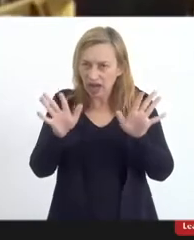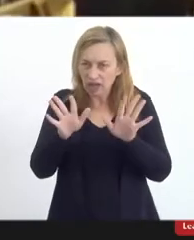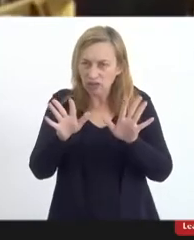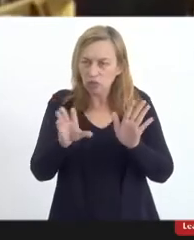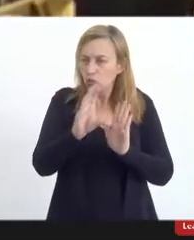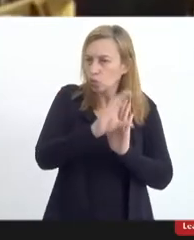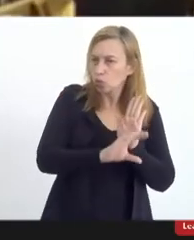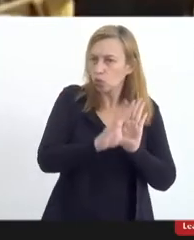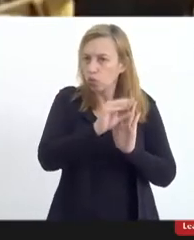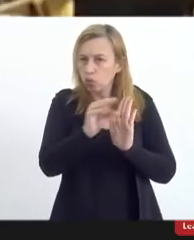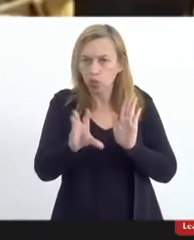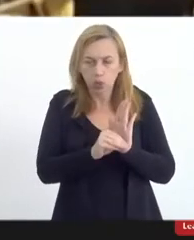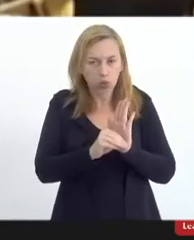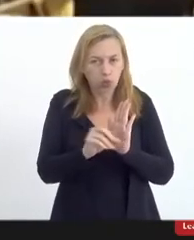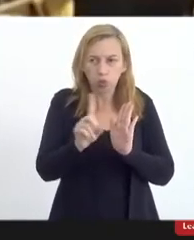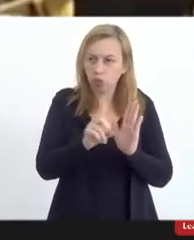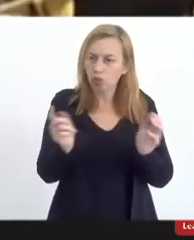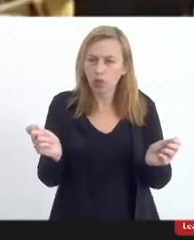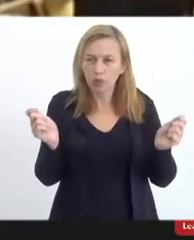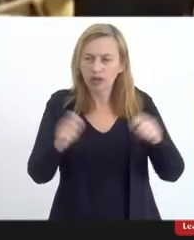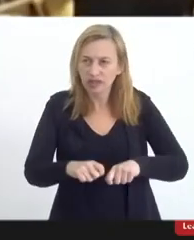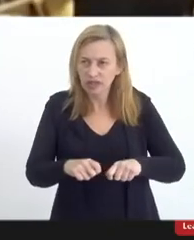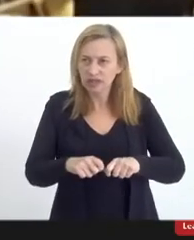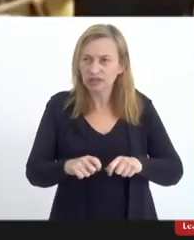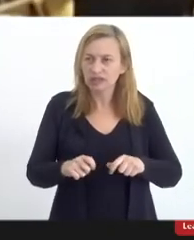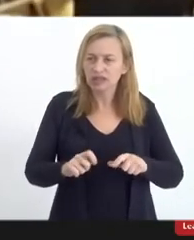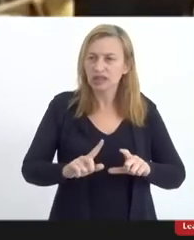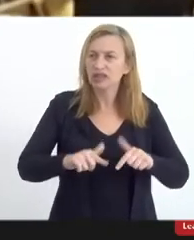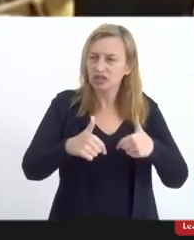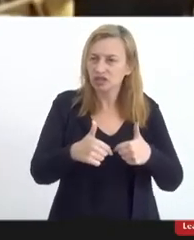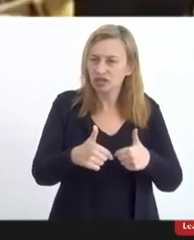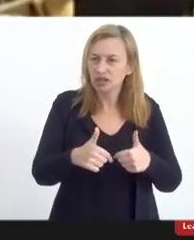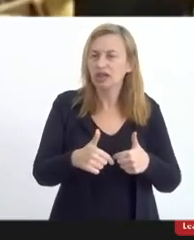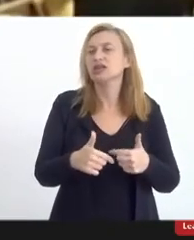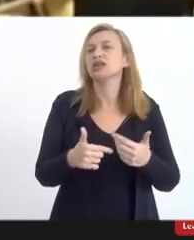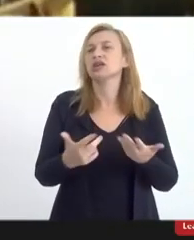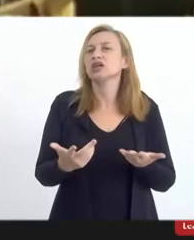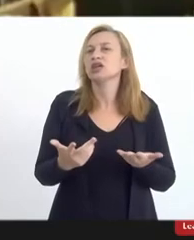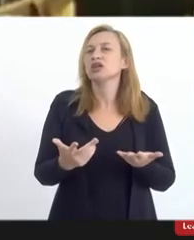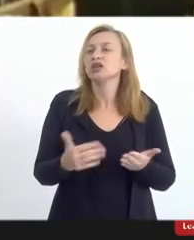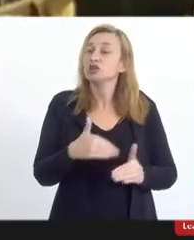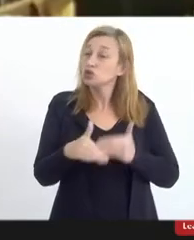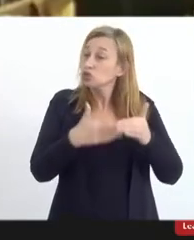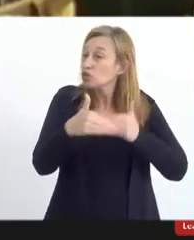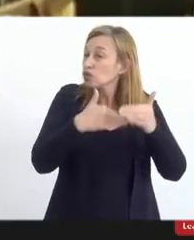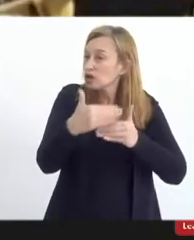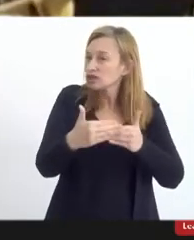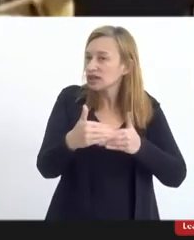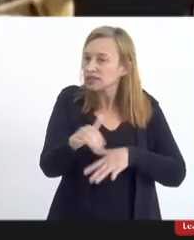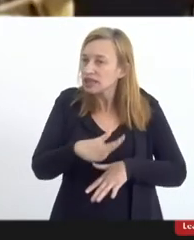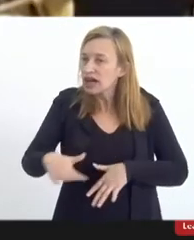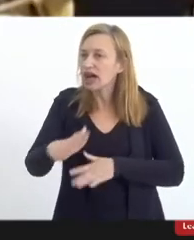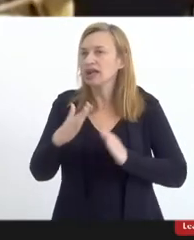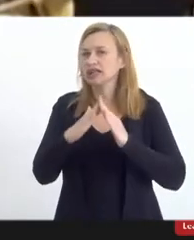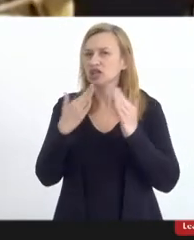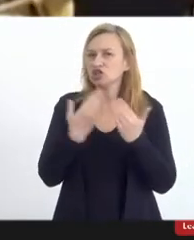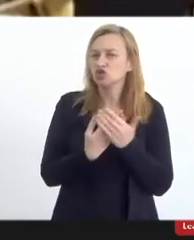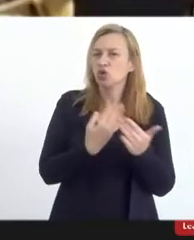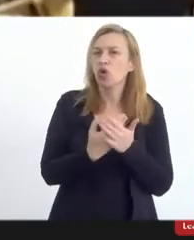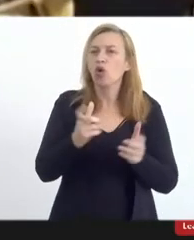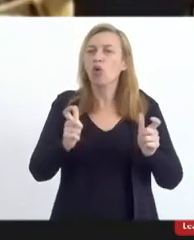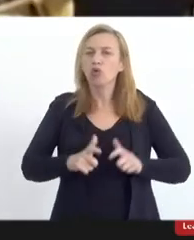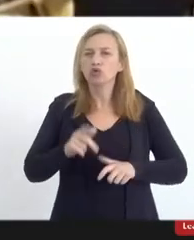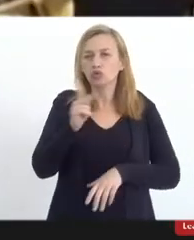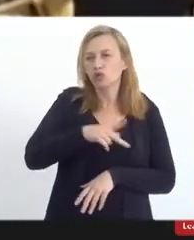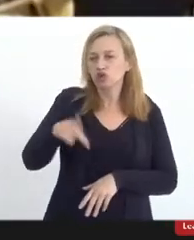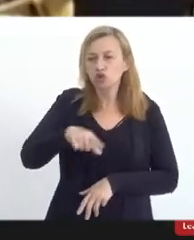nem tem competências e habilidades. Essas competências e habilidades, elas serão desenvolvidas na unidade escolar, onde o professor